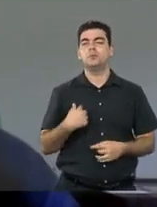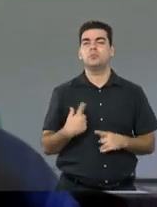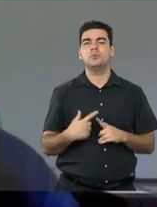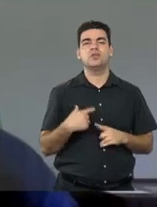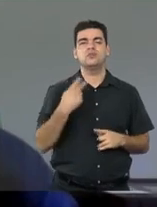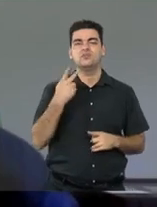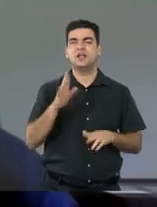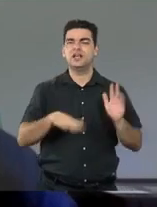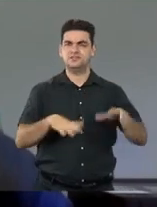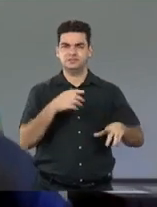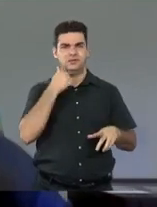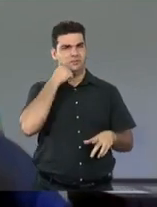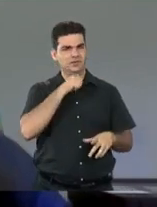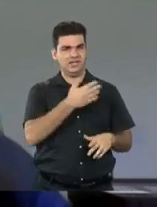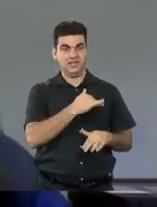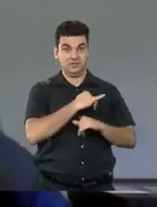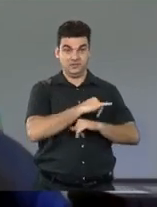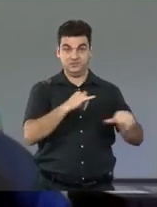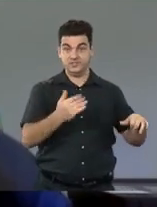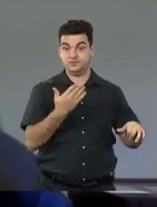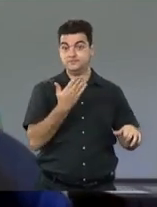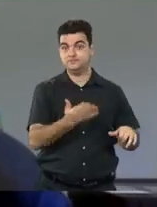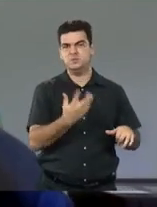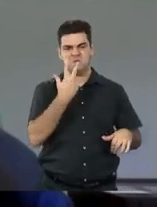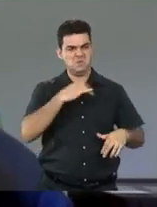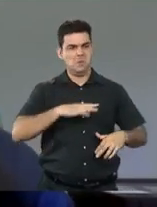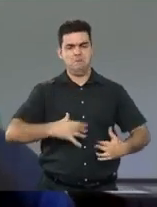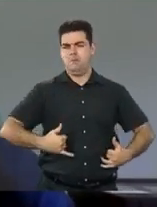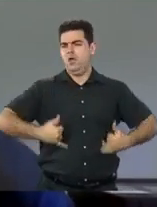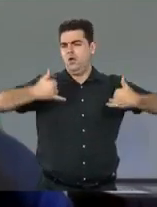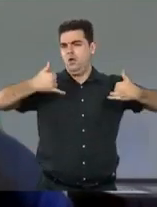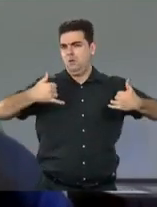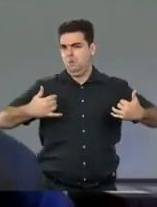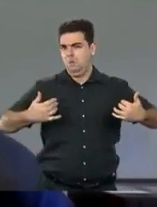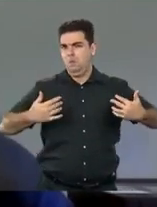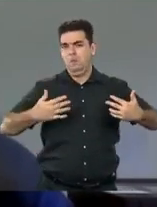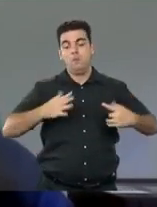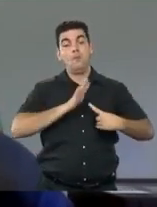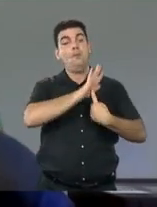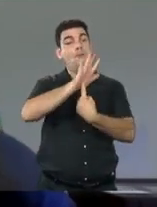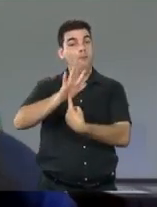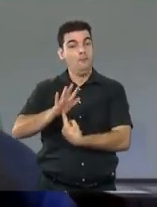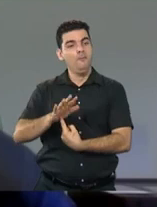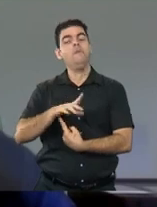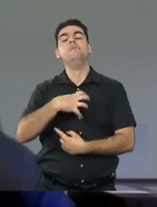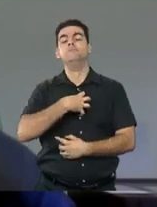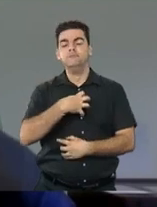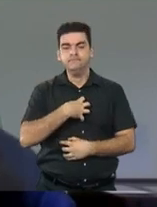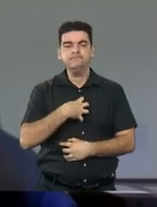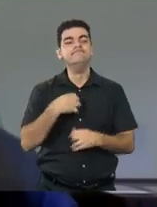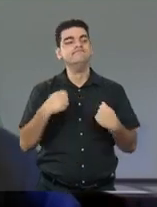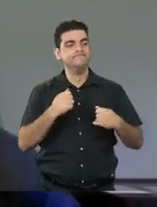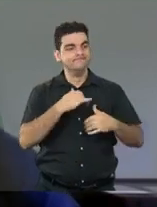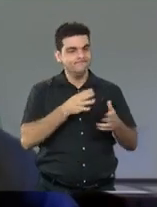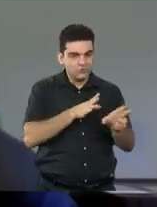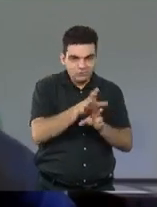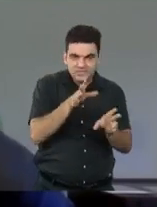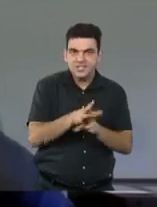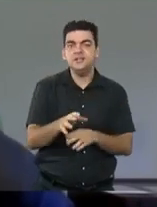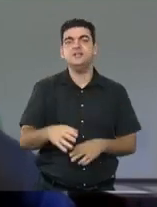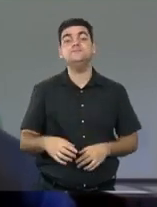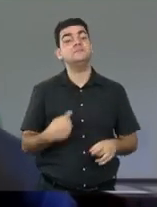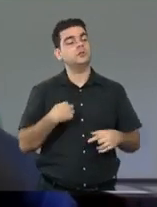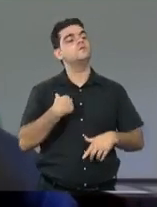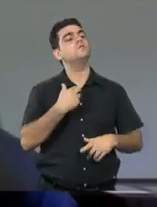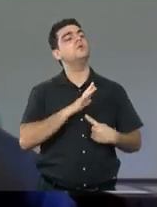falado para as mulheres isso que você falou de seus exemplos. Eu também me senti na responsabilidade de dar esse